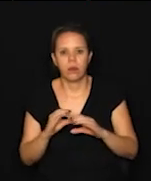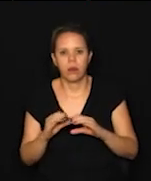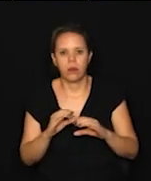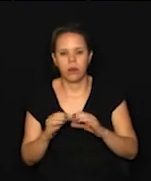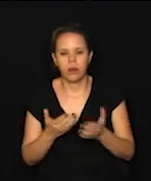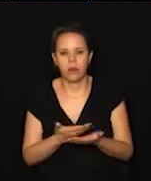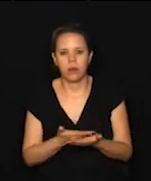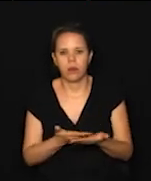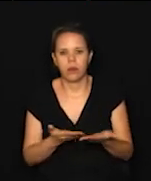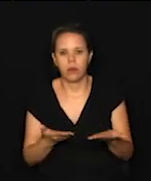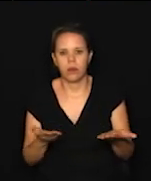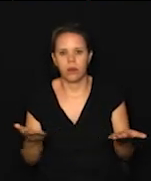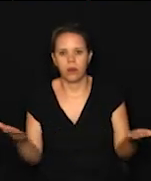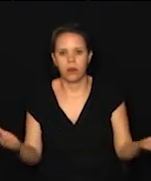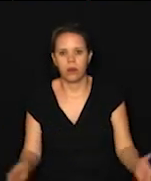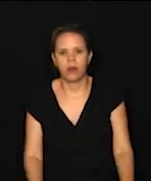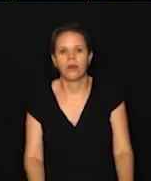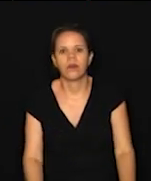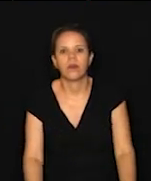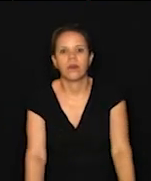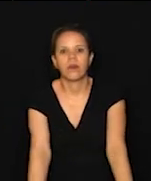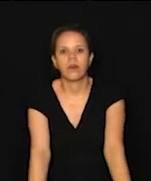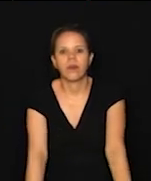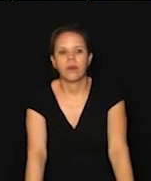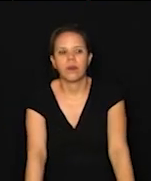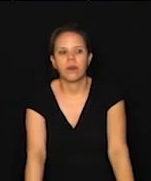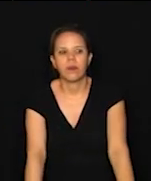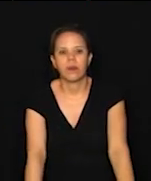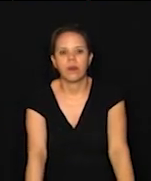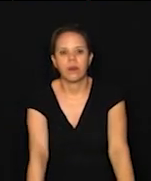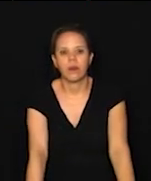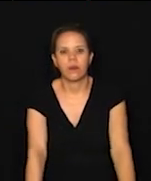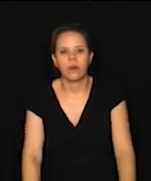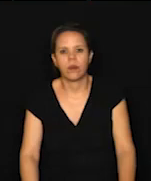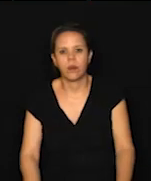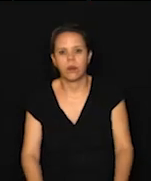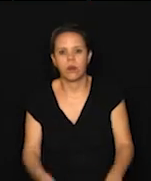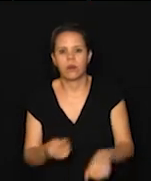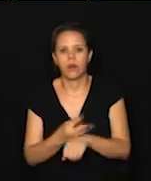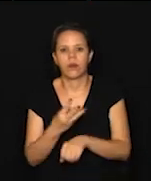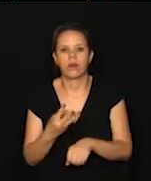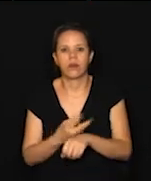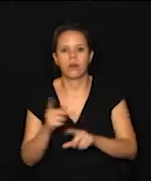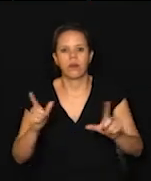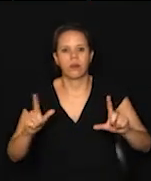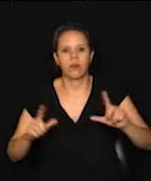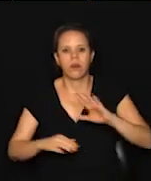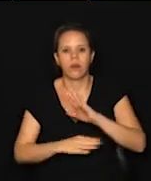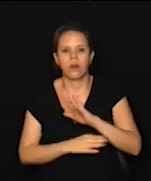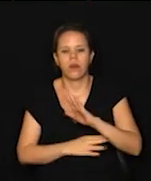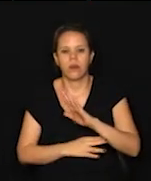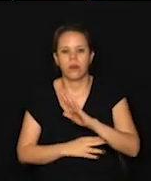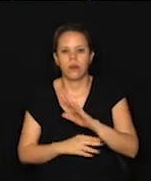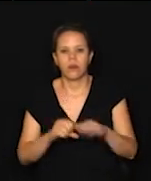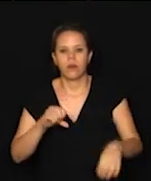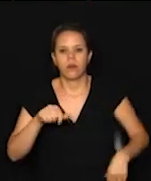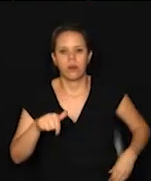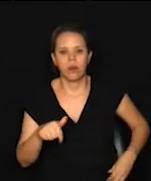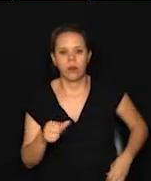.campinas.sp.lege.br ou ainda pelo WhatsApp da TV Câmara Campinas, que é o